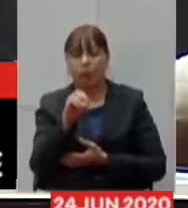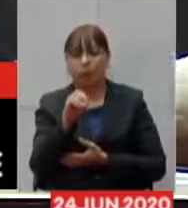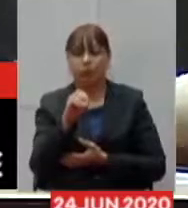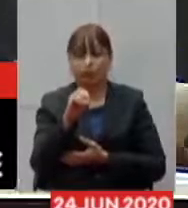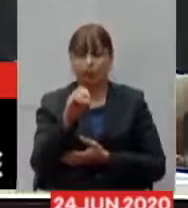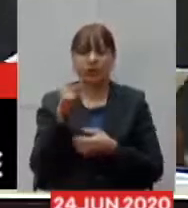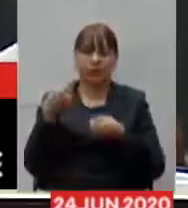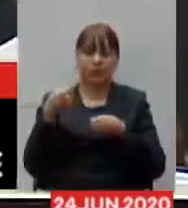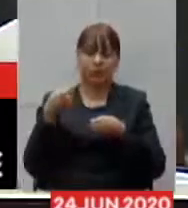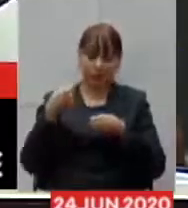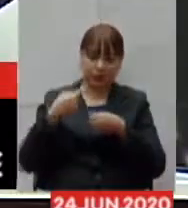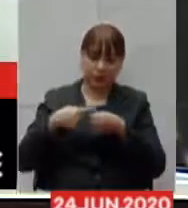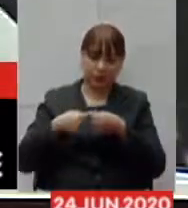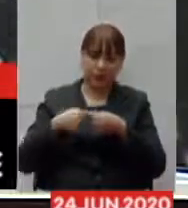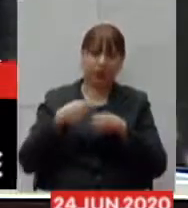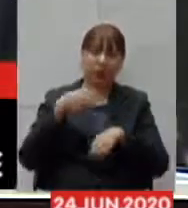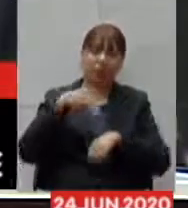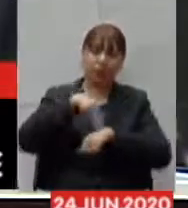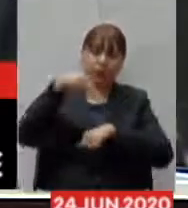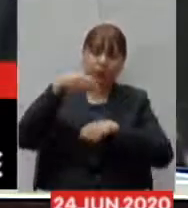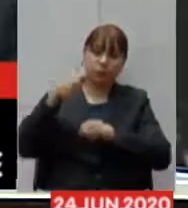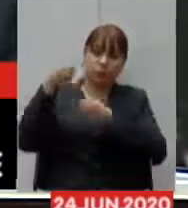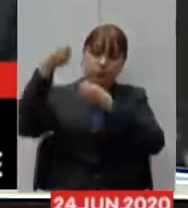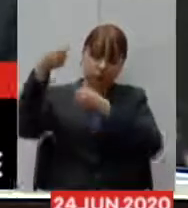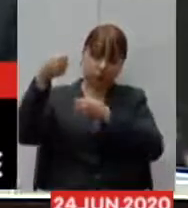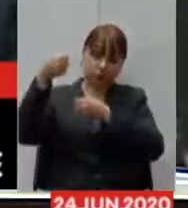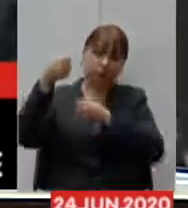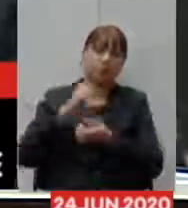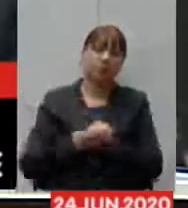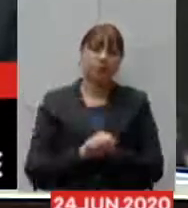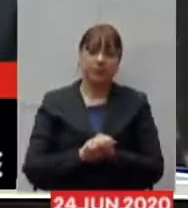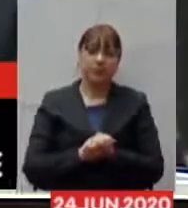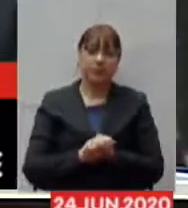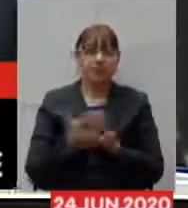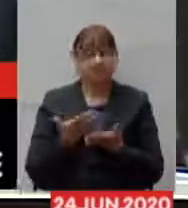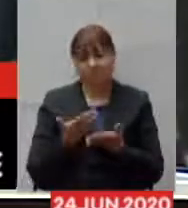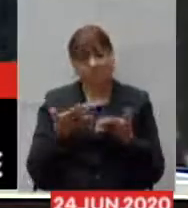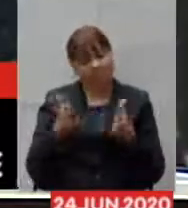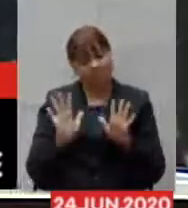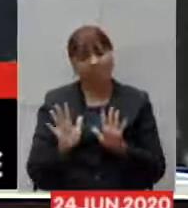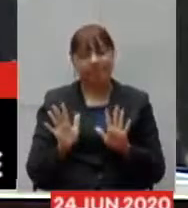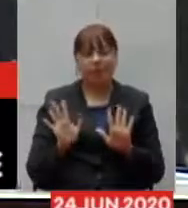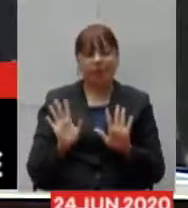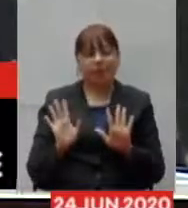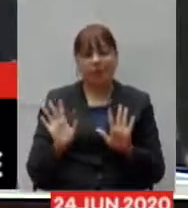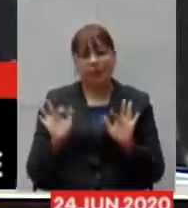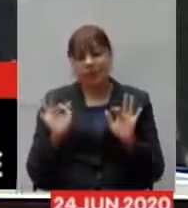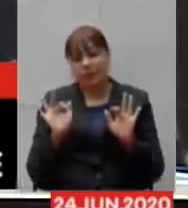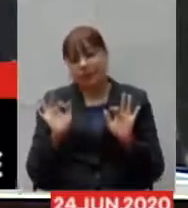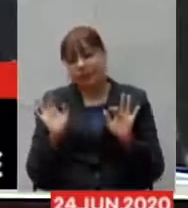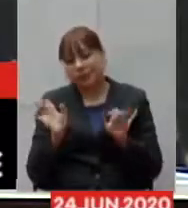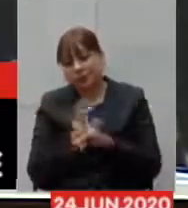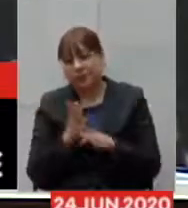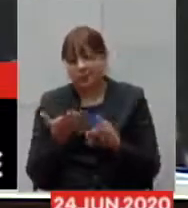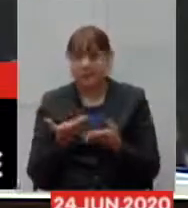de Muriaé que ele trabalha e presta um grande trabalho no mais é desejar ao senhor muita saúde